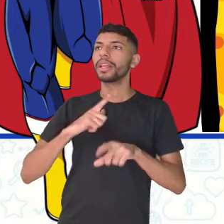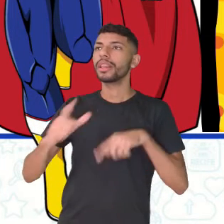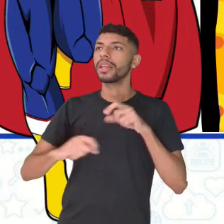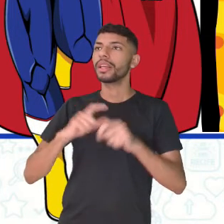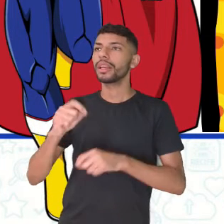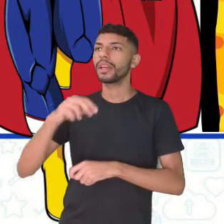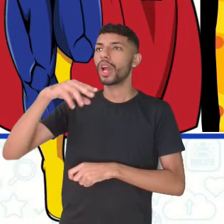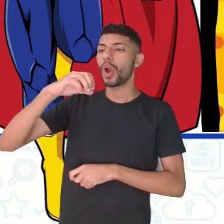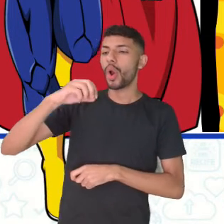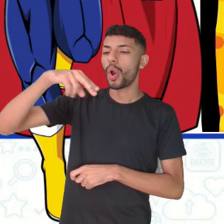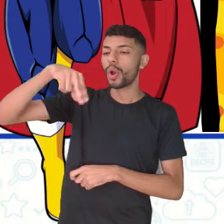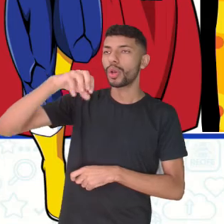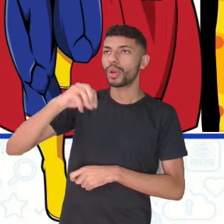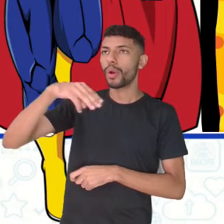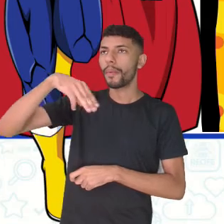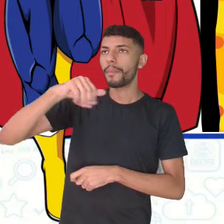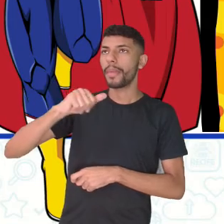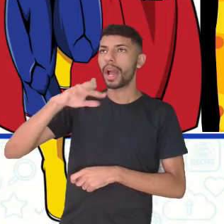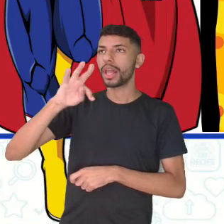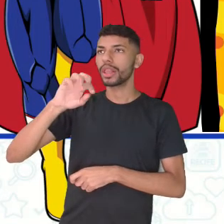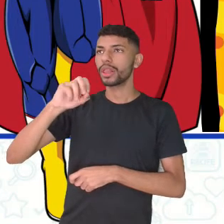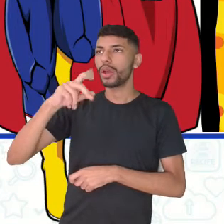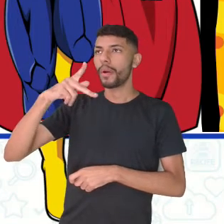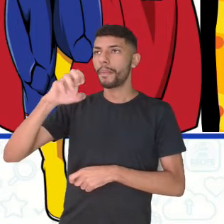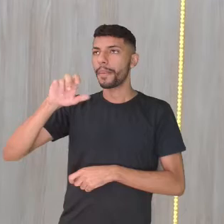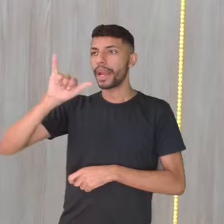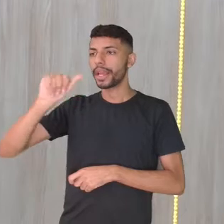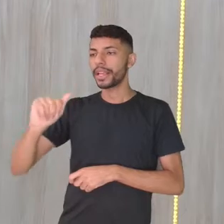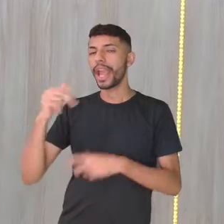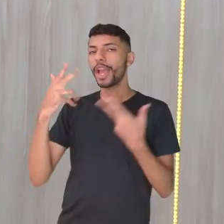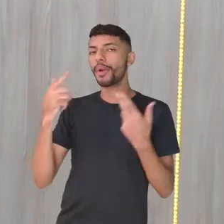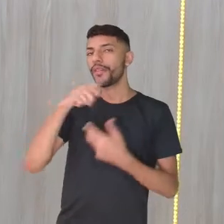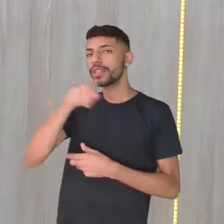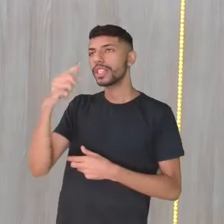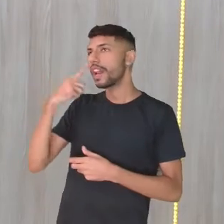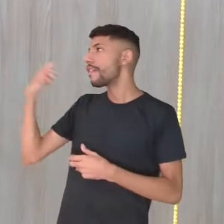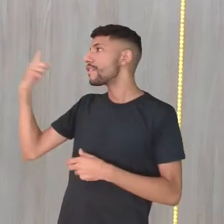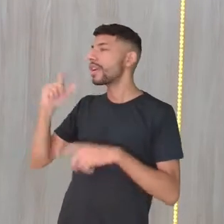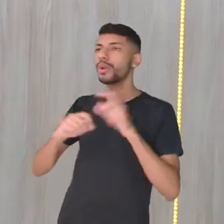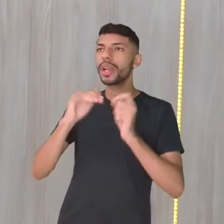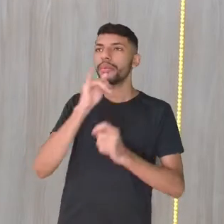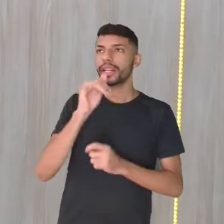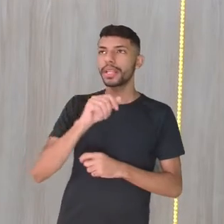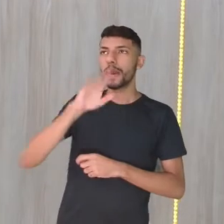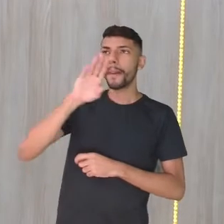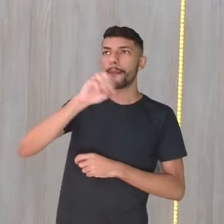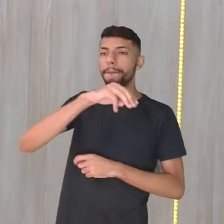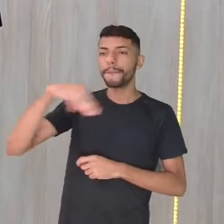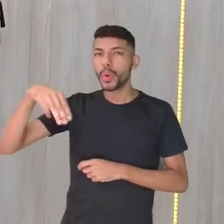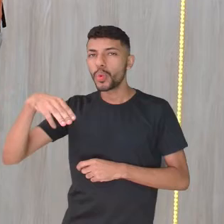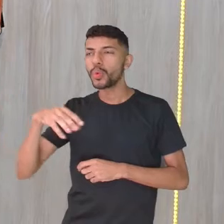onomatopeia? Onomatopeia é como vocês estão vendo aqui, Bang! Boom! E o que é isso? Olha lá.